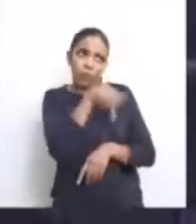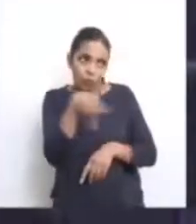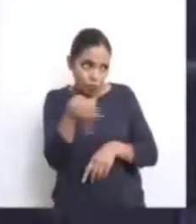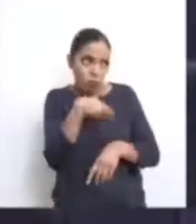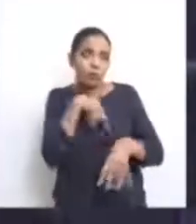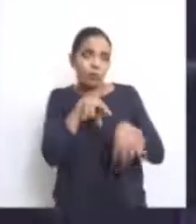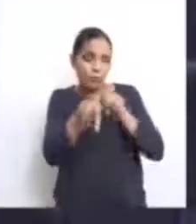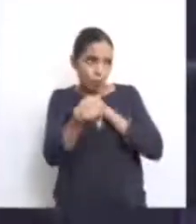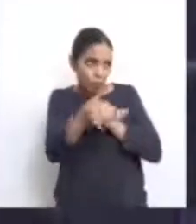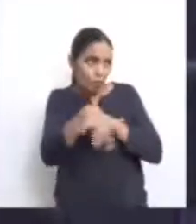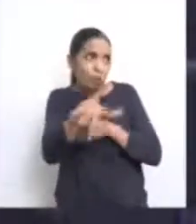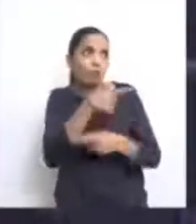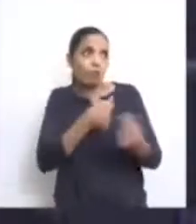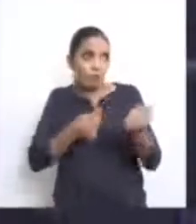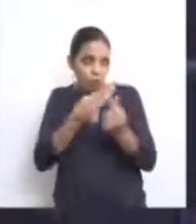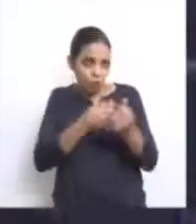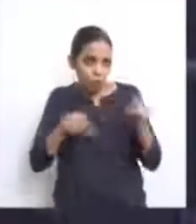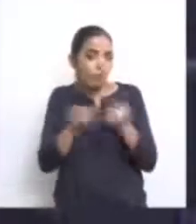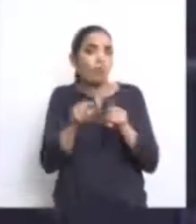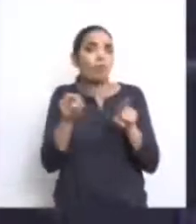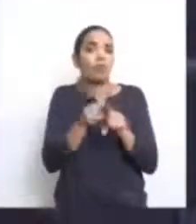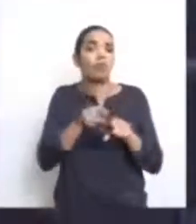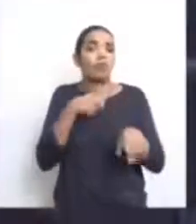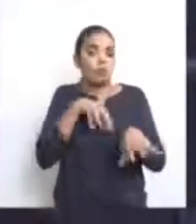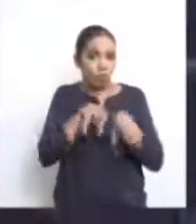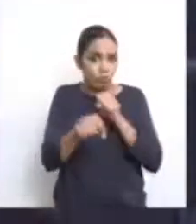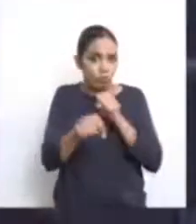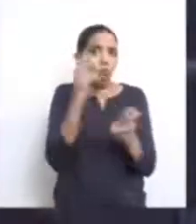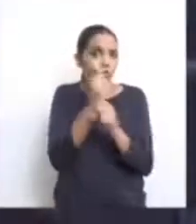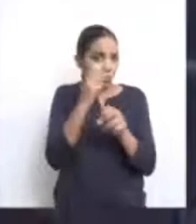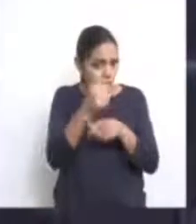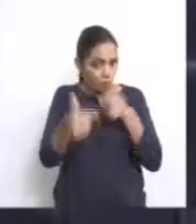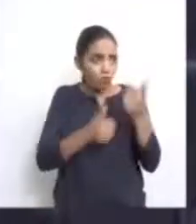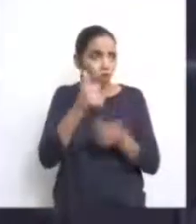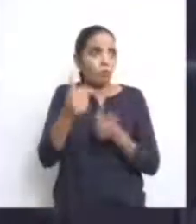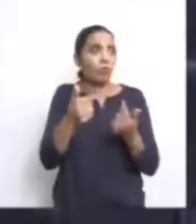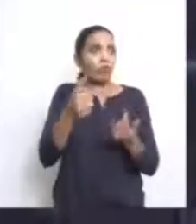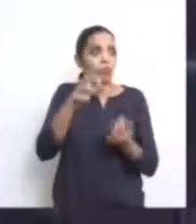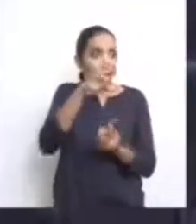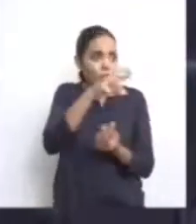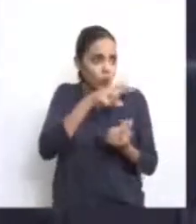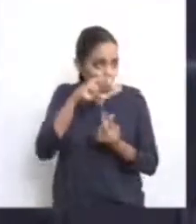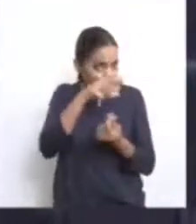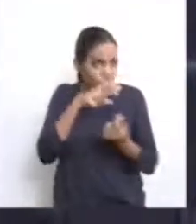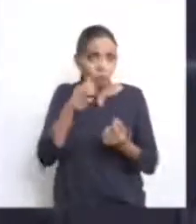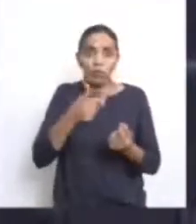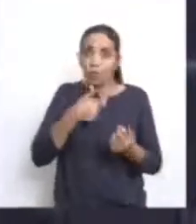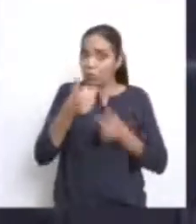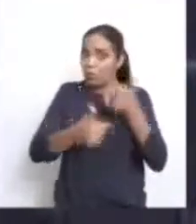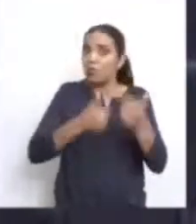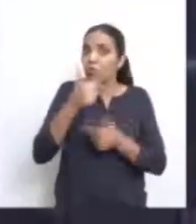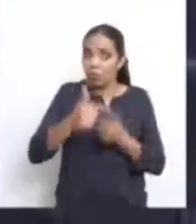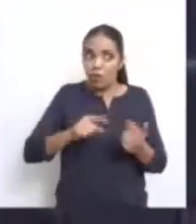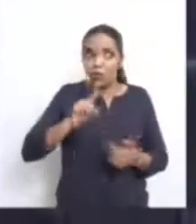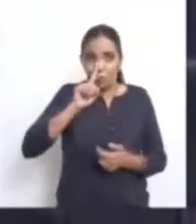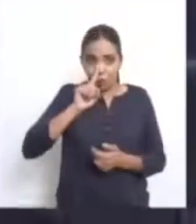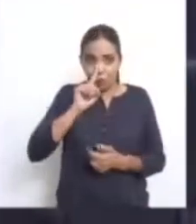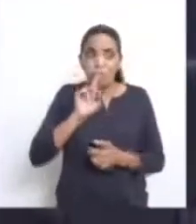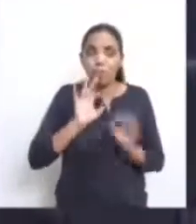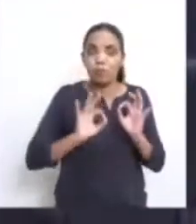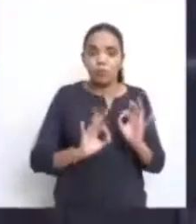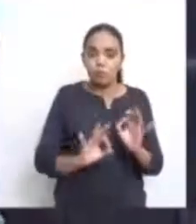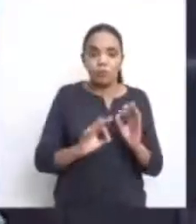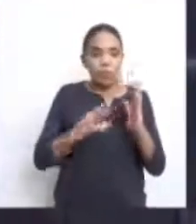sou especialista na área econômica, sou contador, auditor do tribunal, e eu trabalho com risco. A auditoria é baseada em risco.